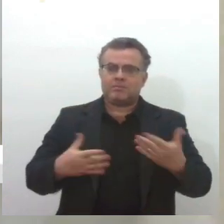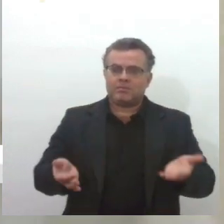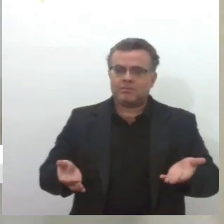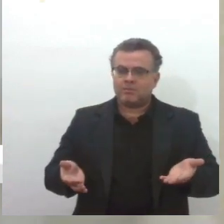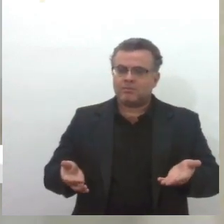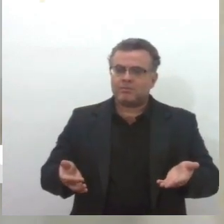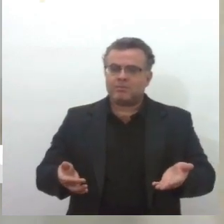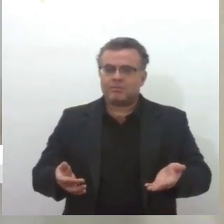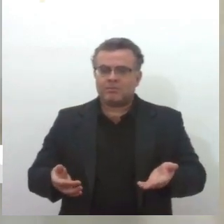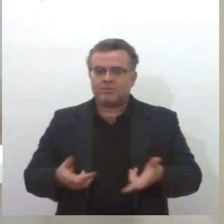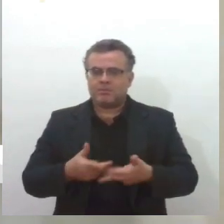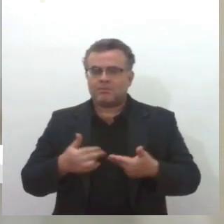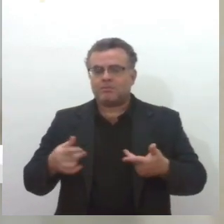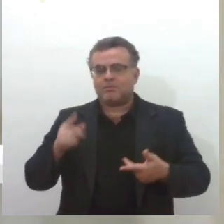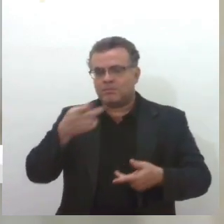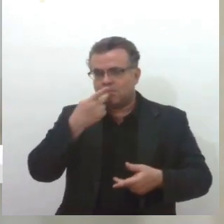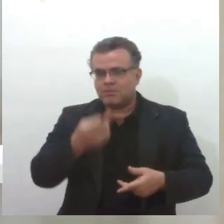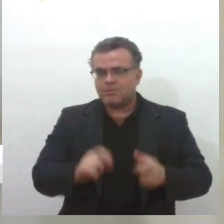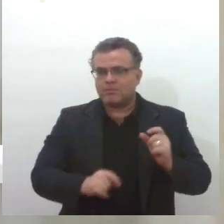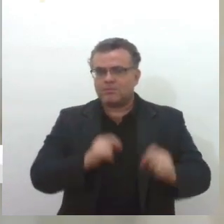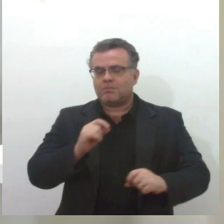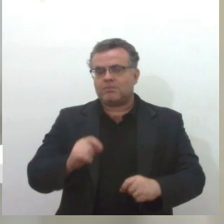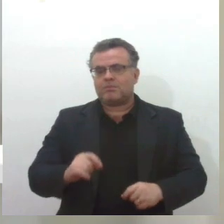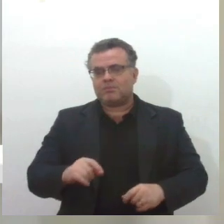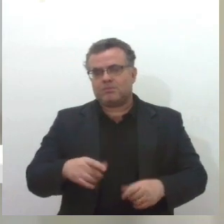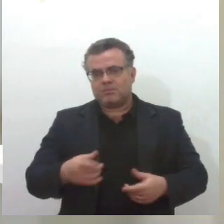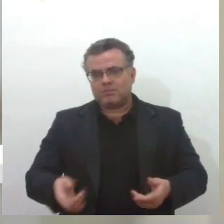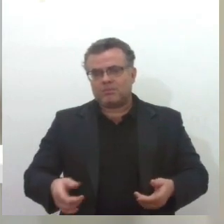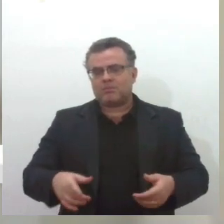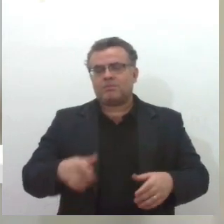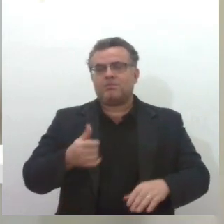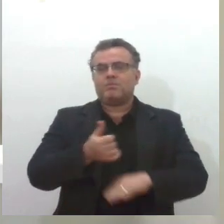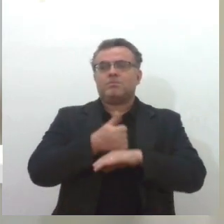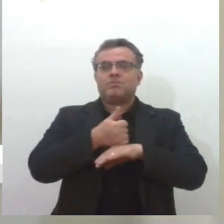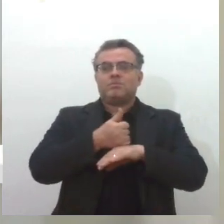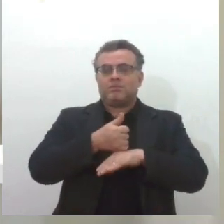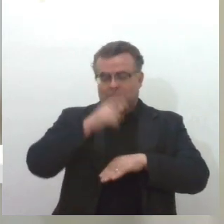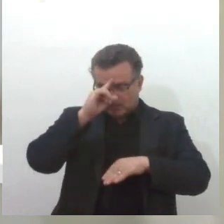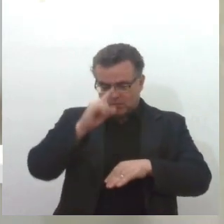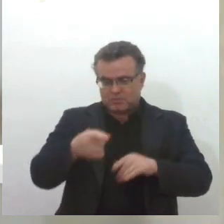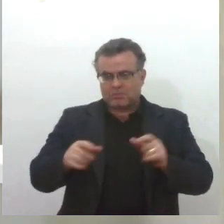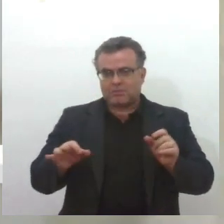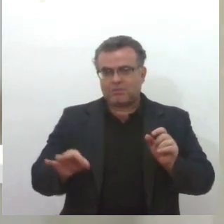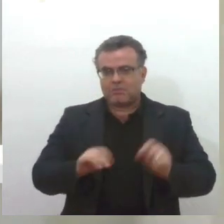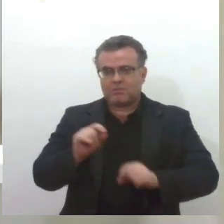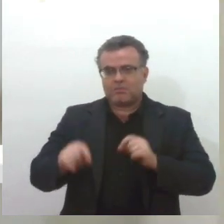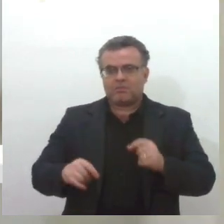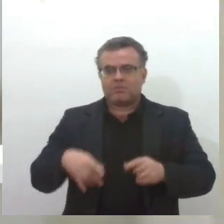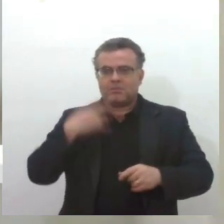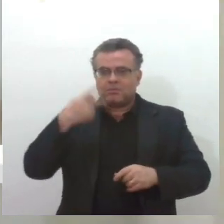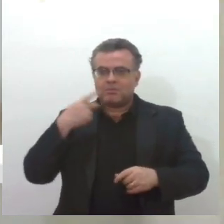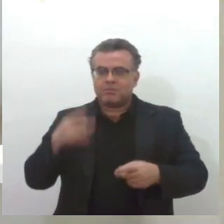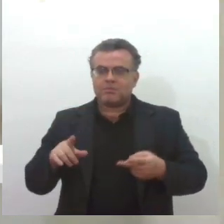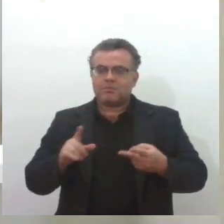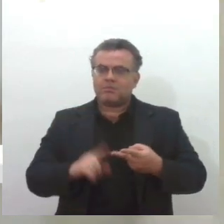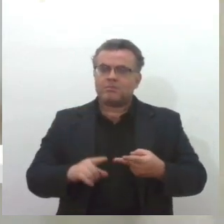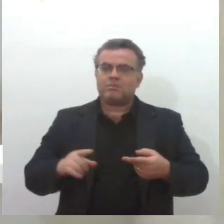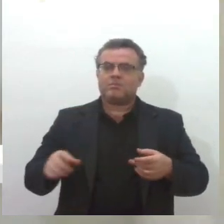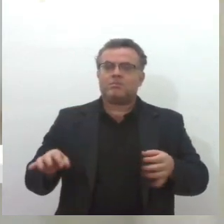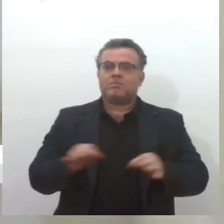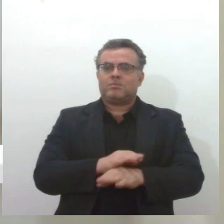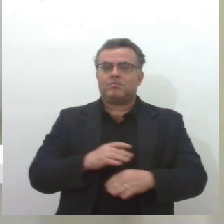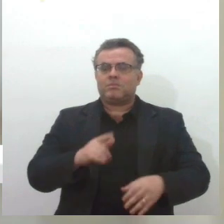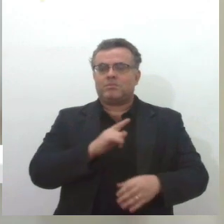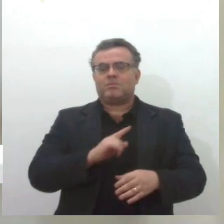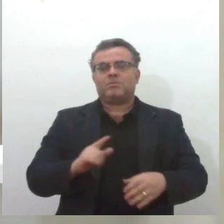Aline, questão de como você falou aí, questão de comando geral de uma unidade, ele depende muito de questões políticas, depende muito de governo